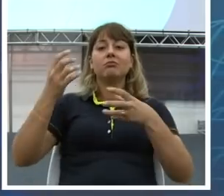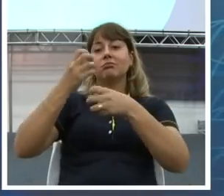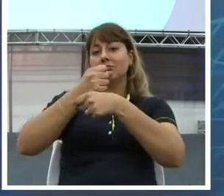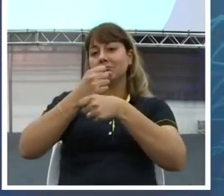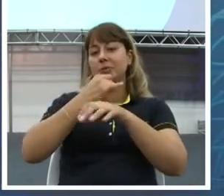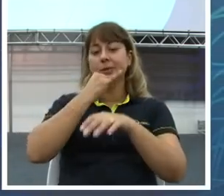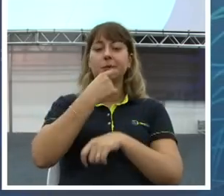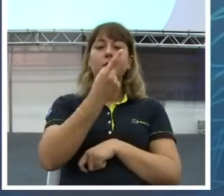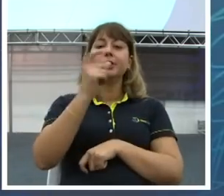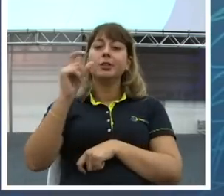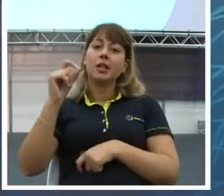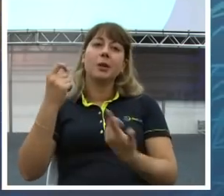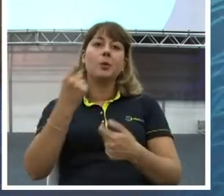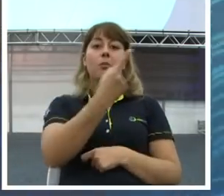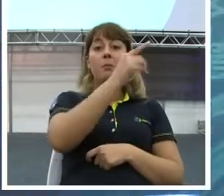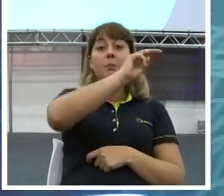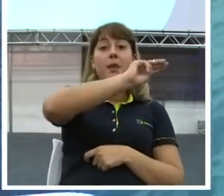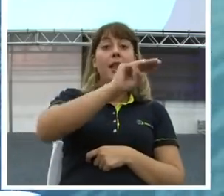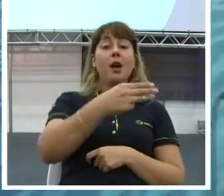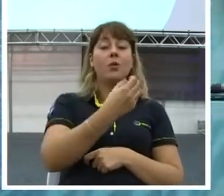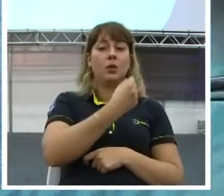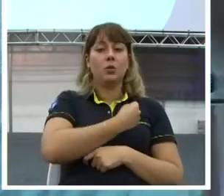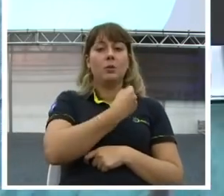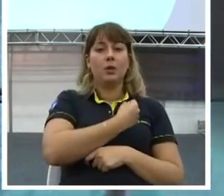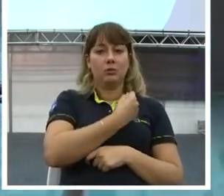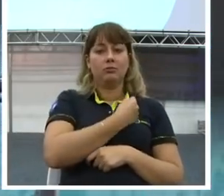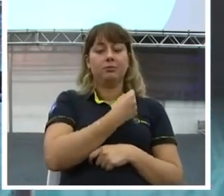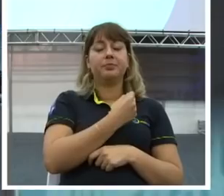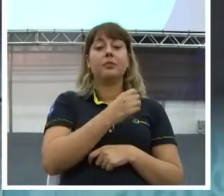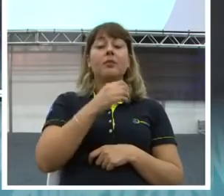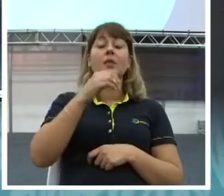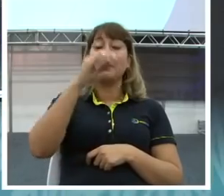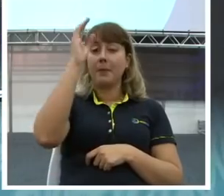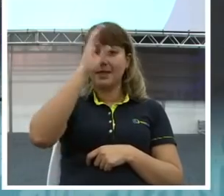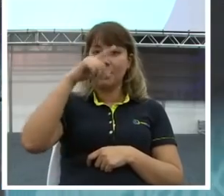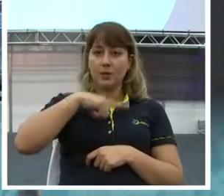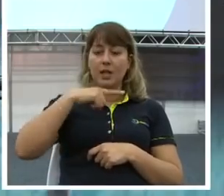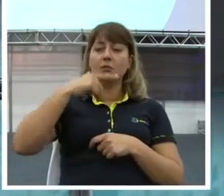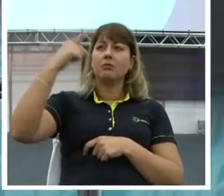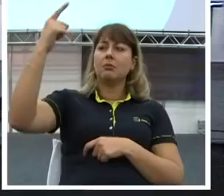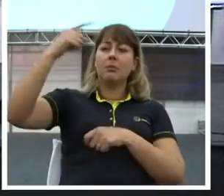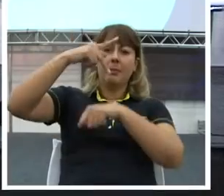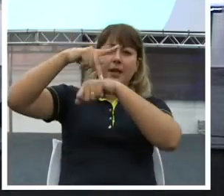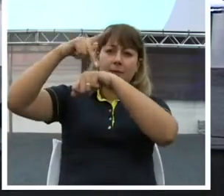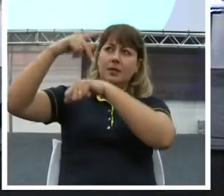você tem cem. Você tem um milhão, você tem um milhão. E nessa proporção, o Brasil é o sétimo país mais rico do mundo.